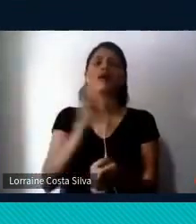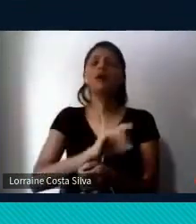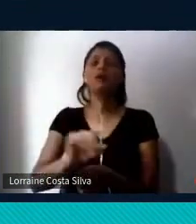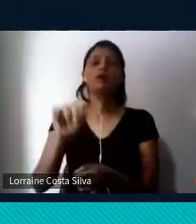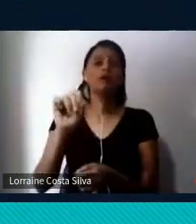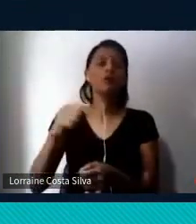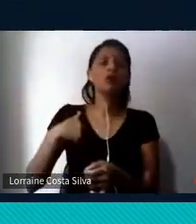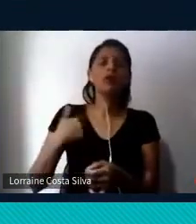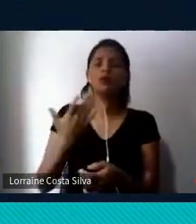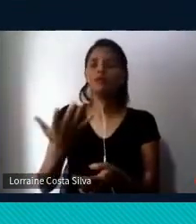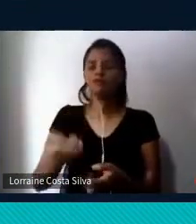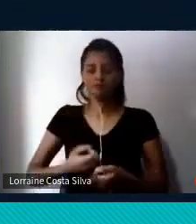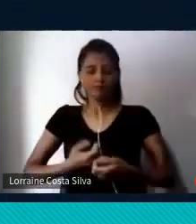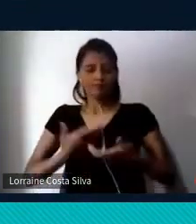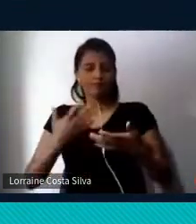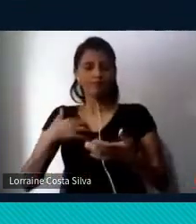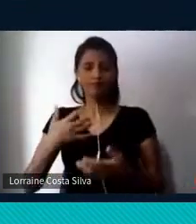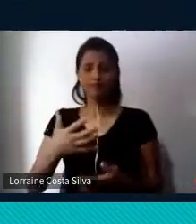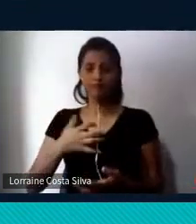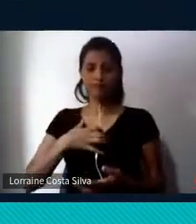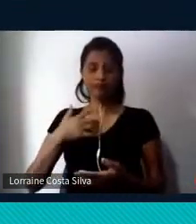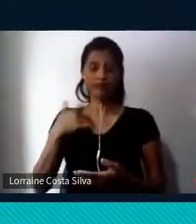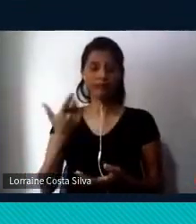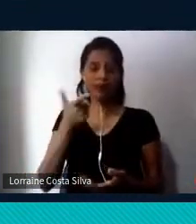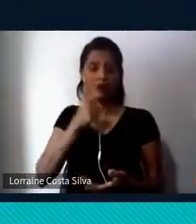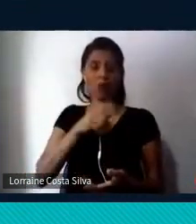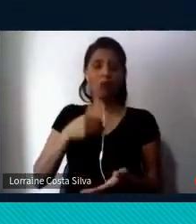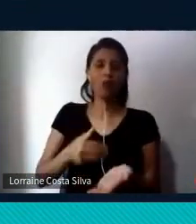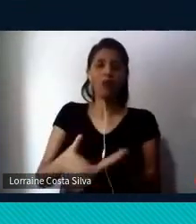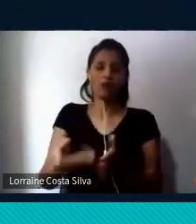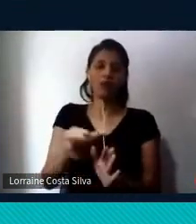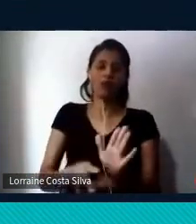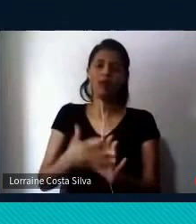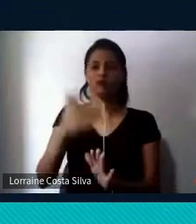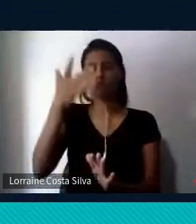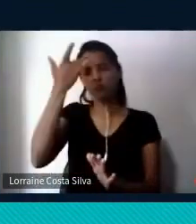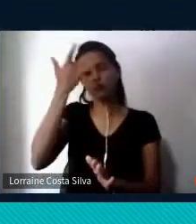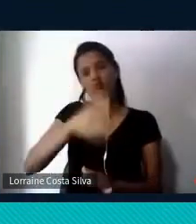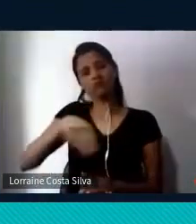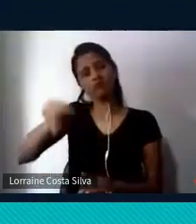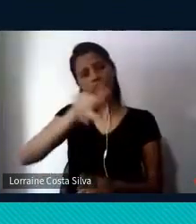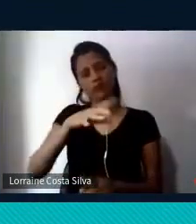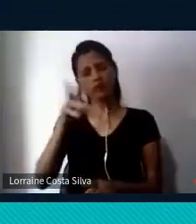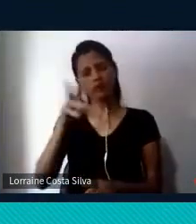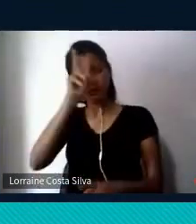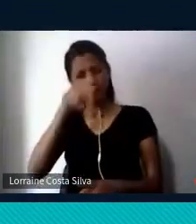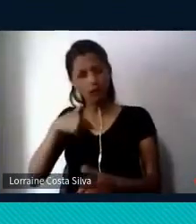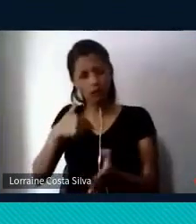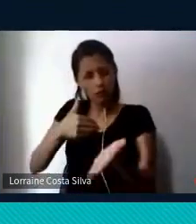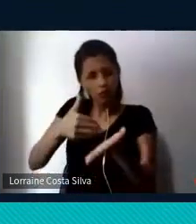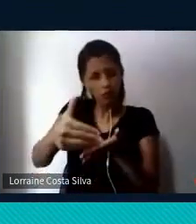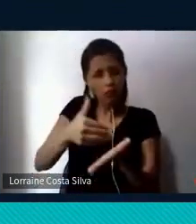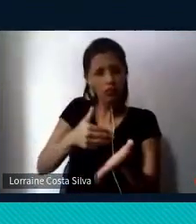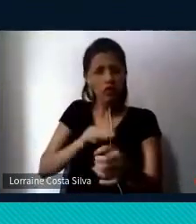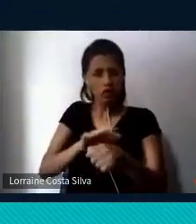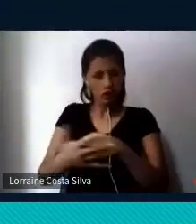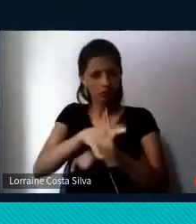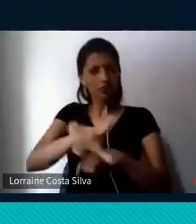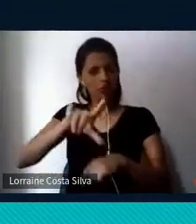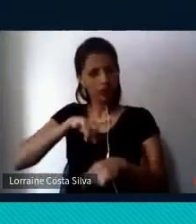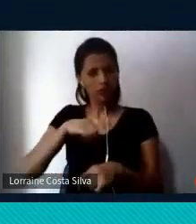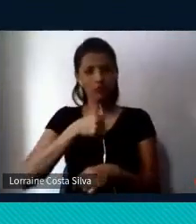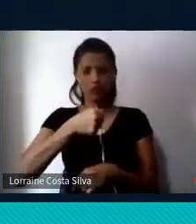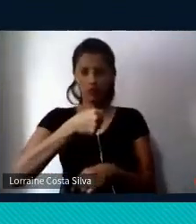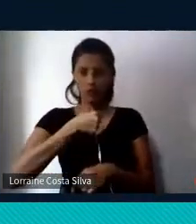inspirou a pensar isso. Eu não sei se vocês lembram, logo no início da pandemia, houve uma entrevista com